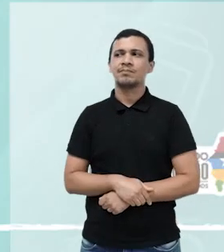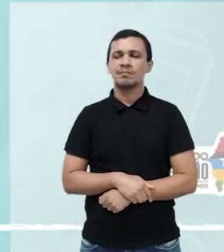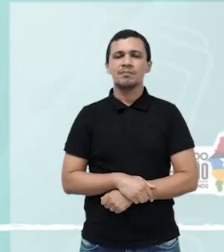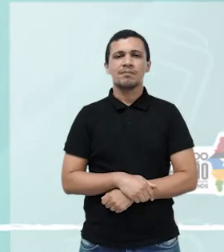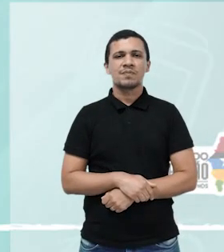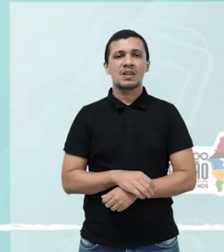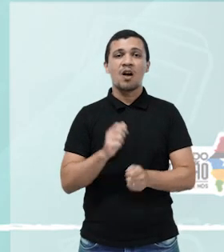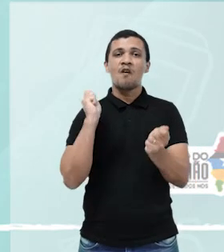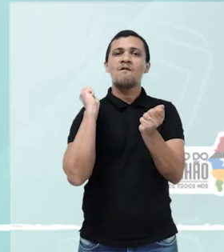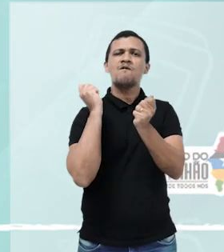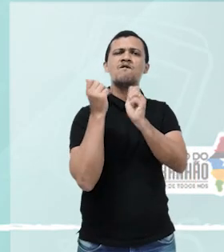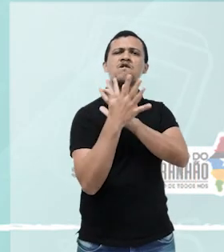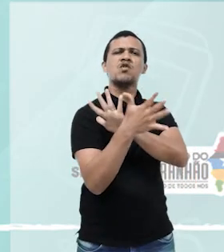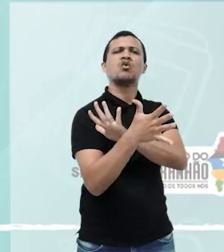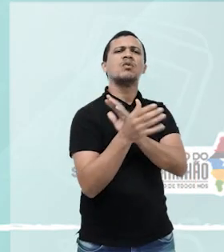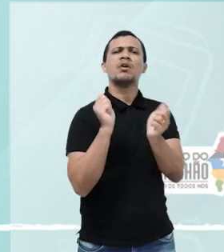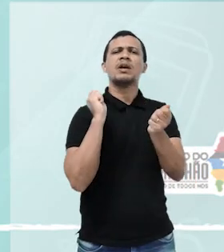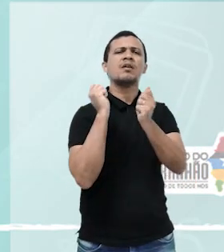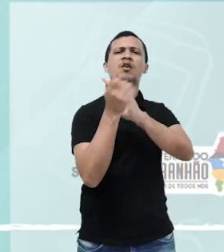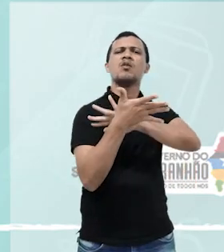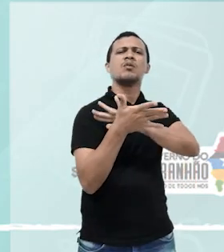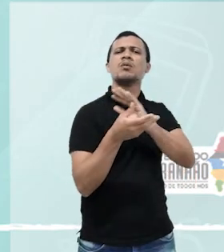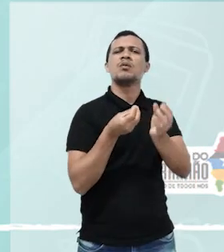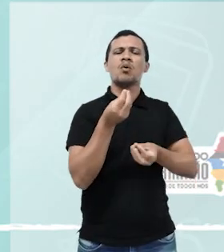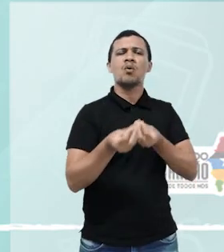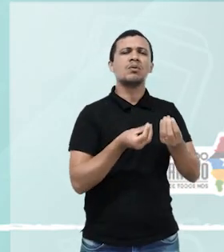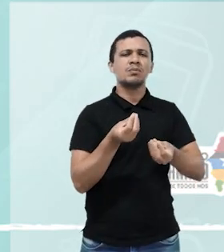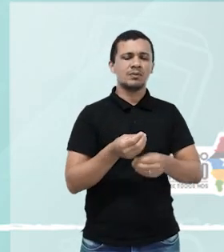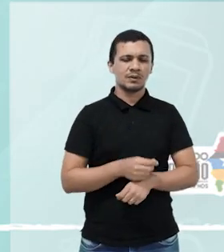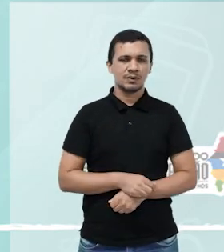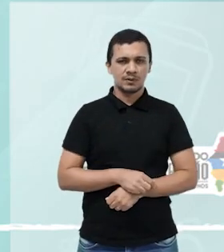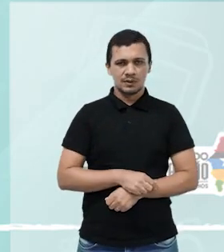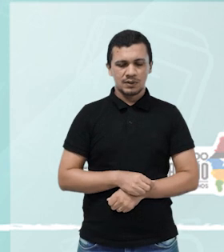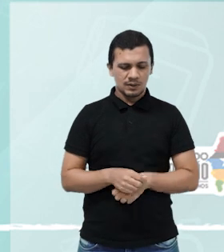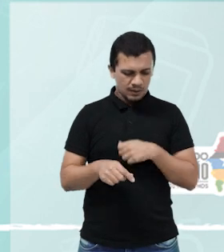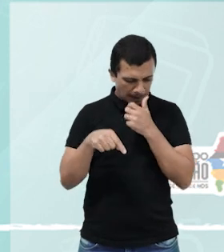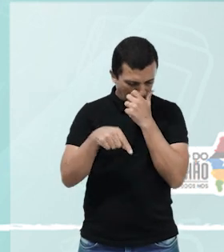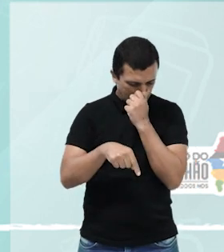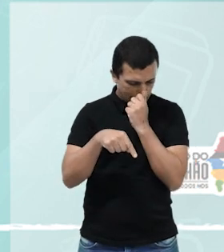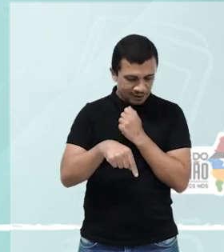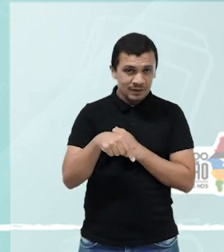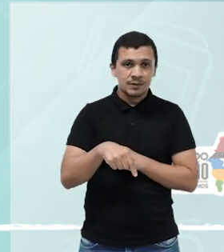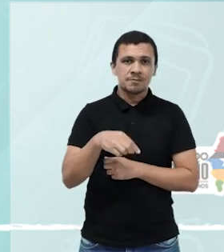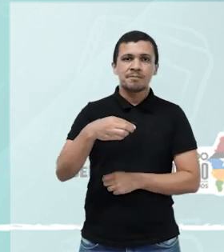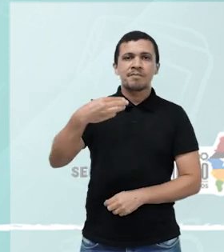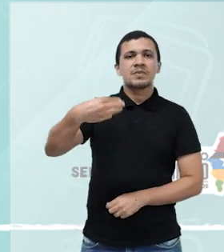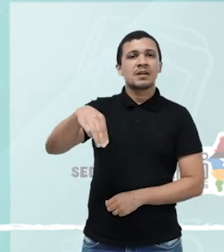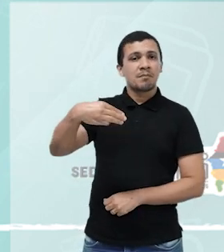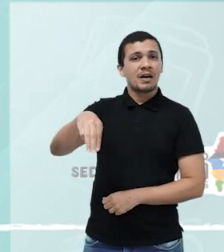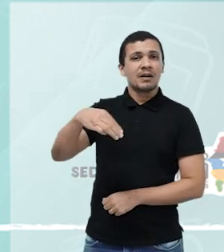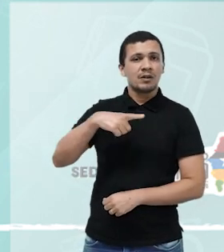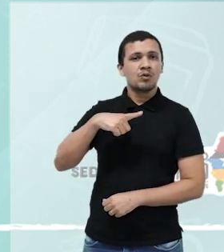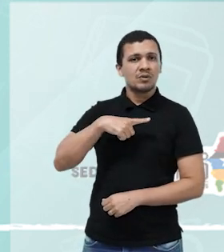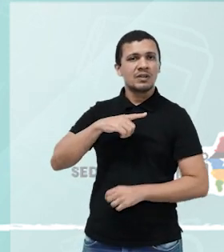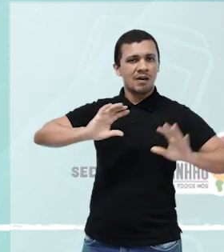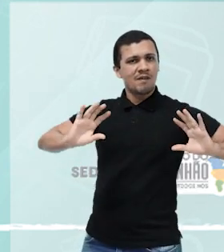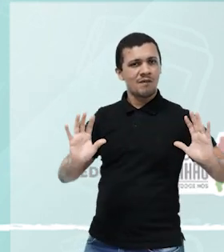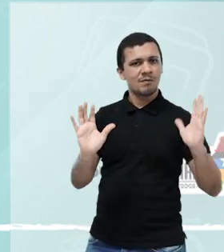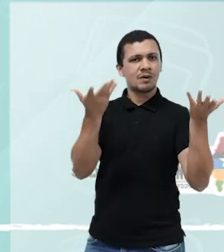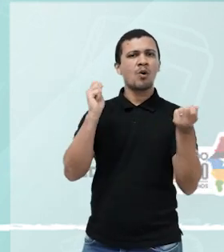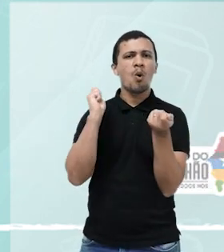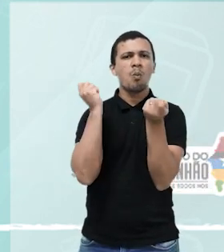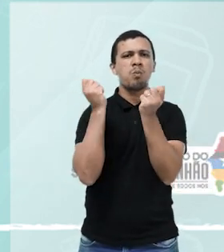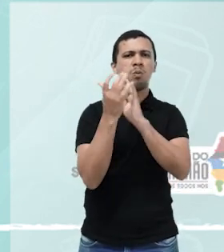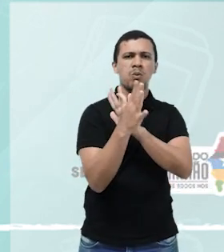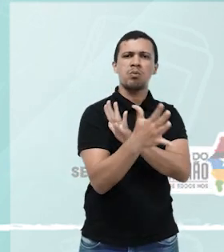Folclore. A gente vai se ater aqui no Maranhão, exatamente, a manifestações folclóricas que são comuns.